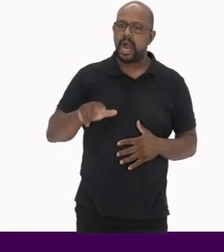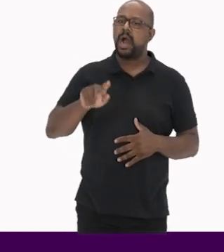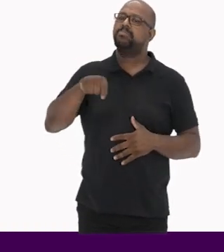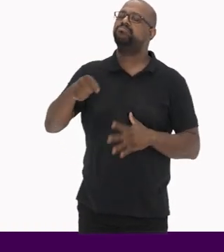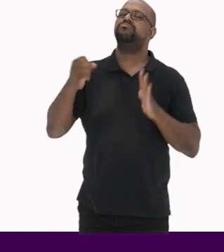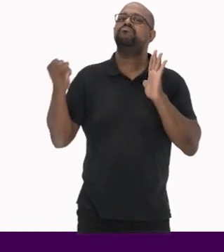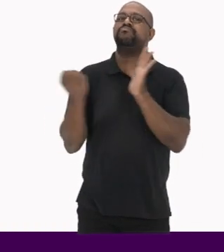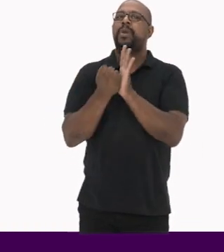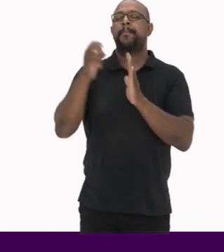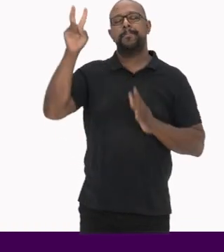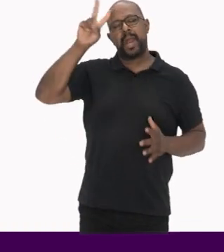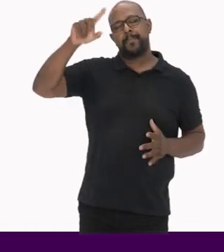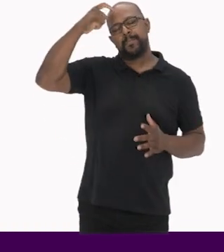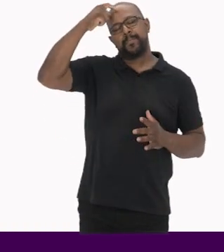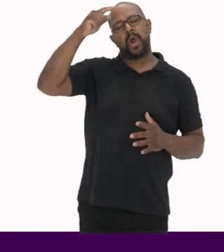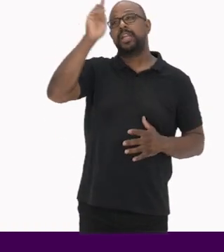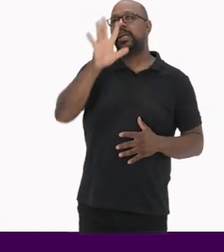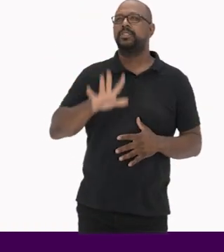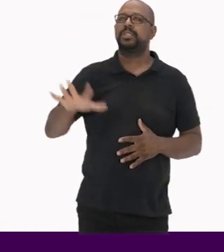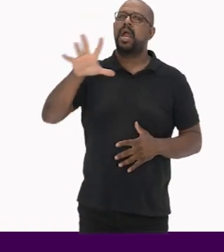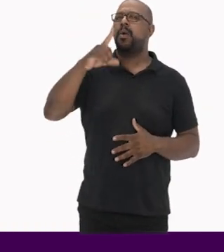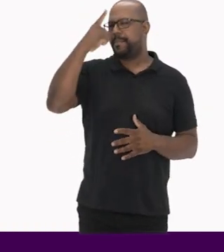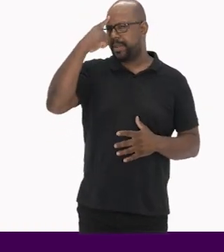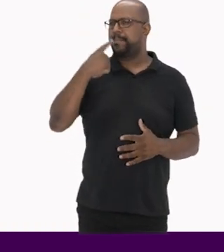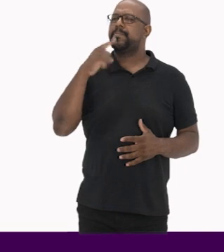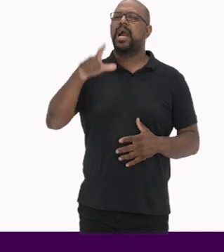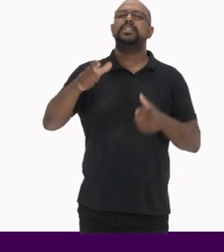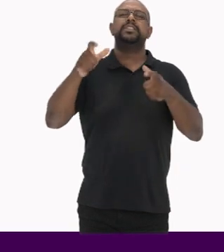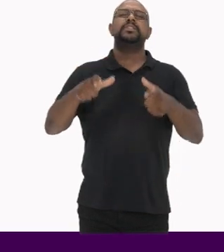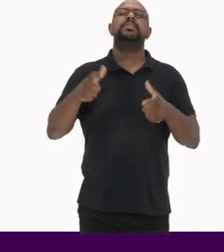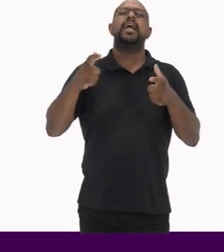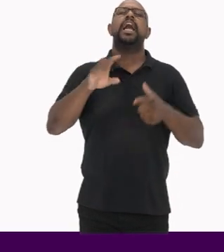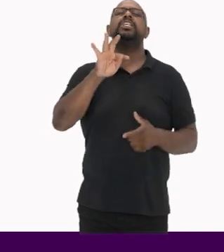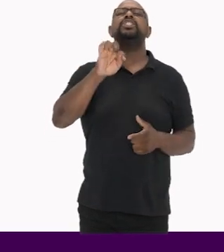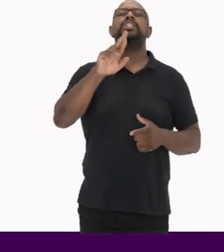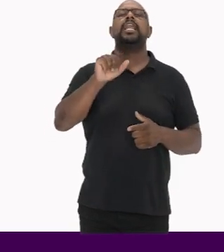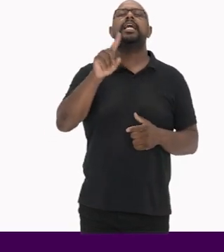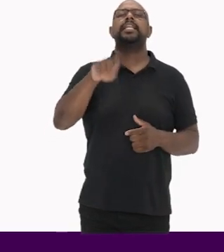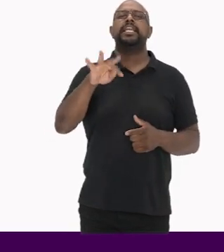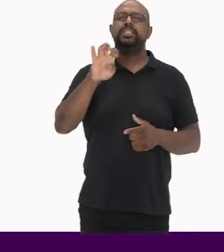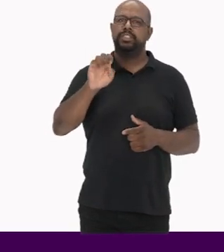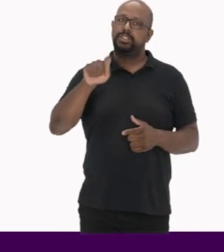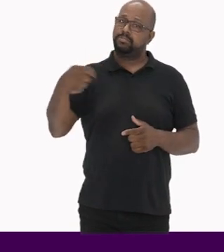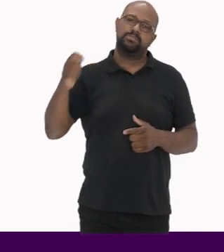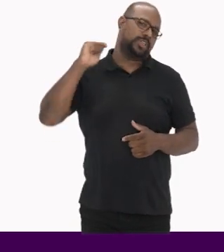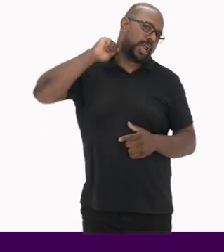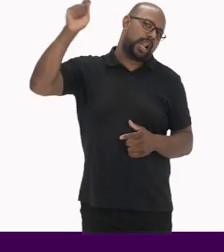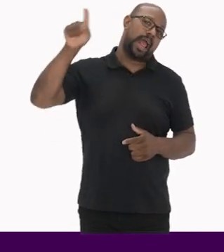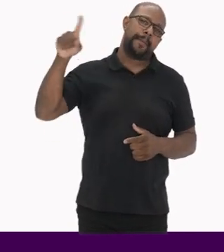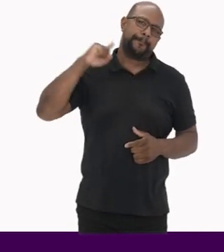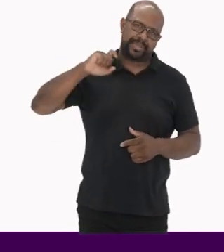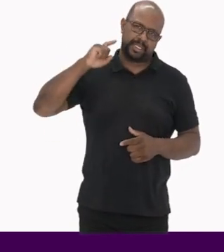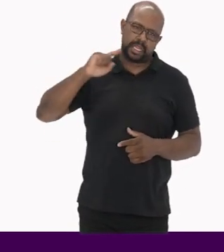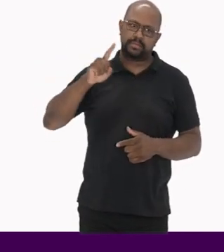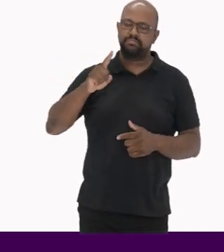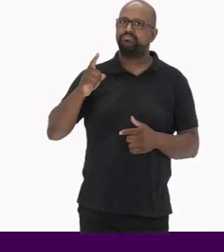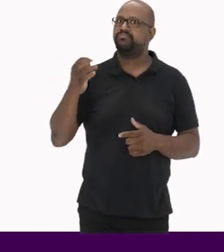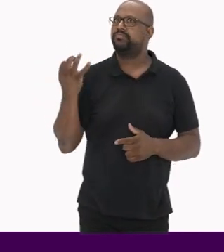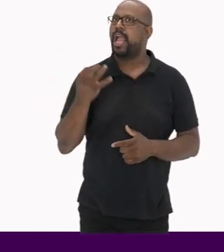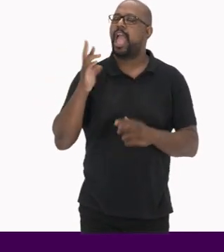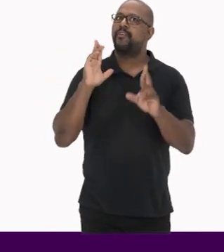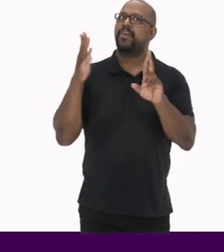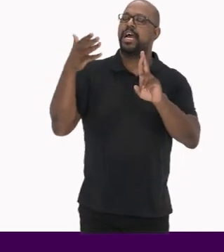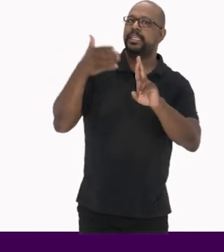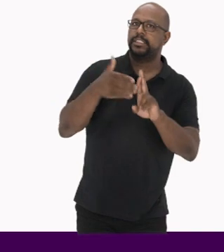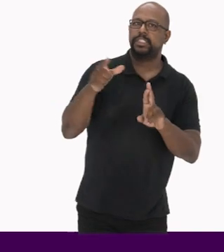memória nacional A gente pode verificar com a imagem da cidade de Tiradentes, em Minas Gerais Uma das grandes referências de arquitetura